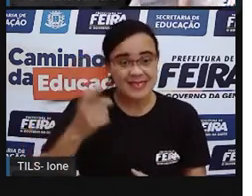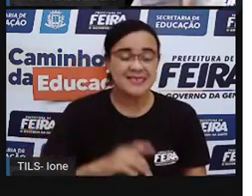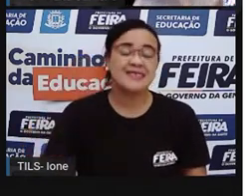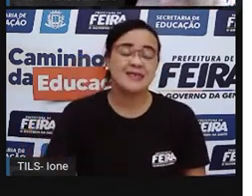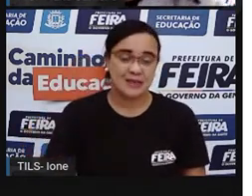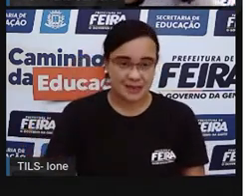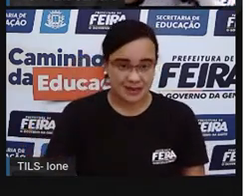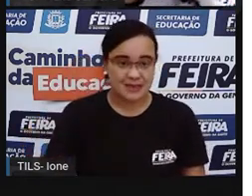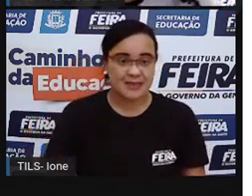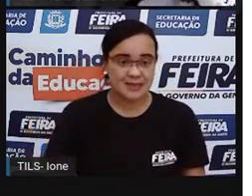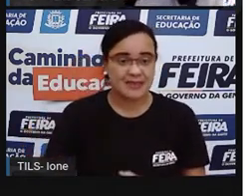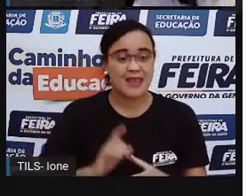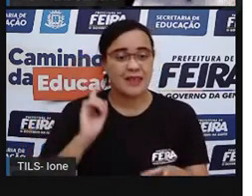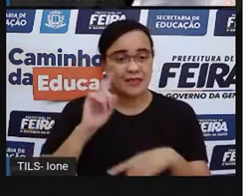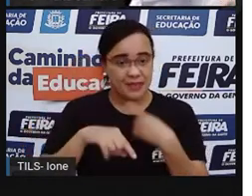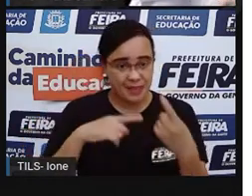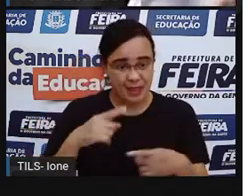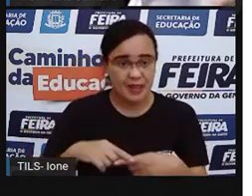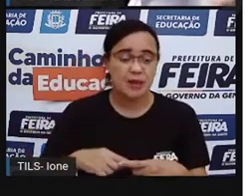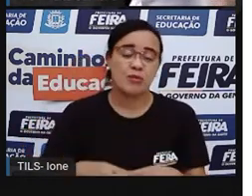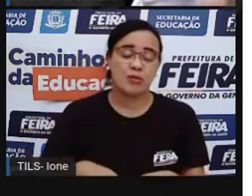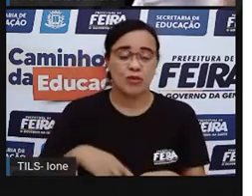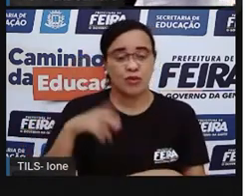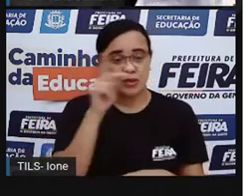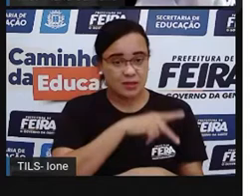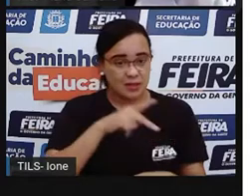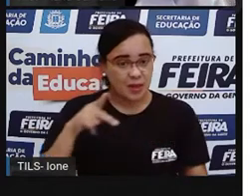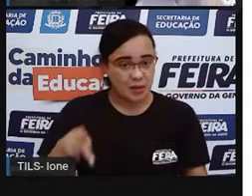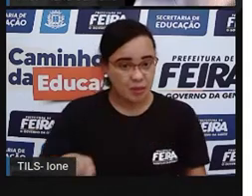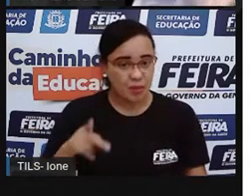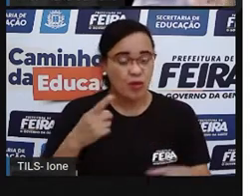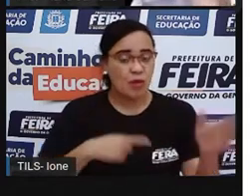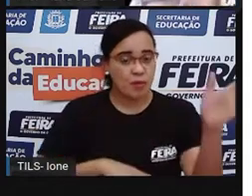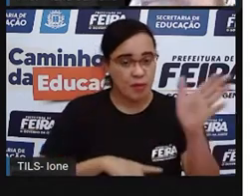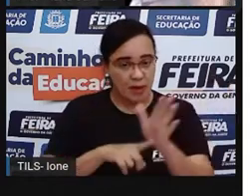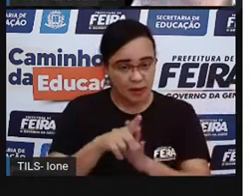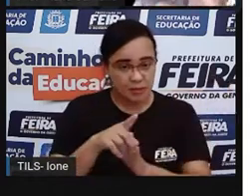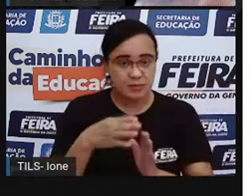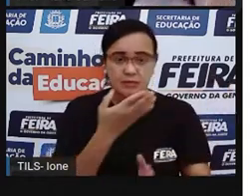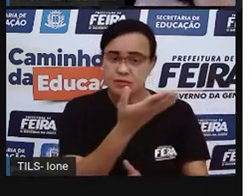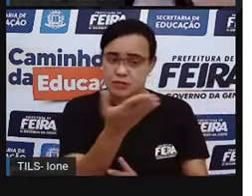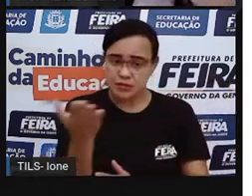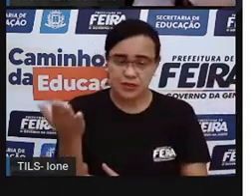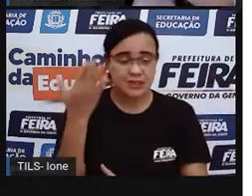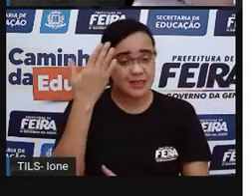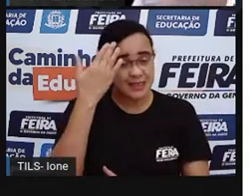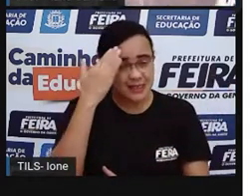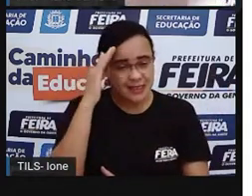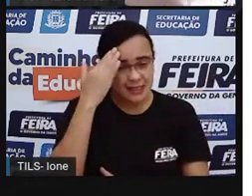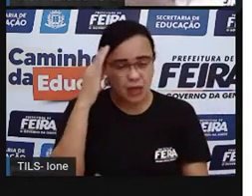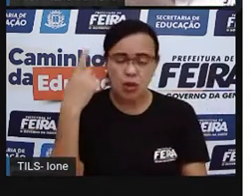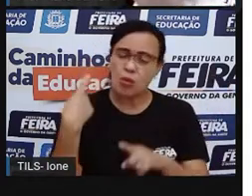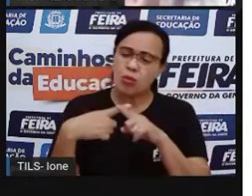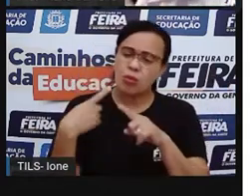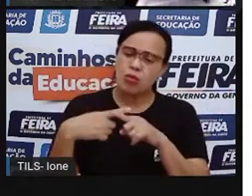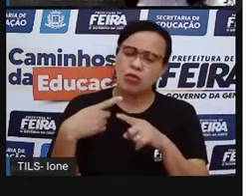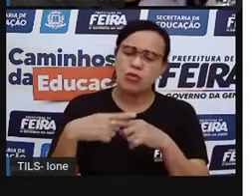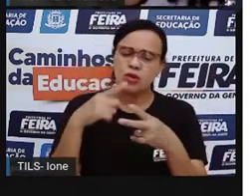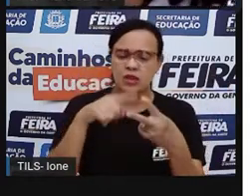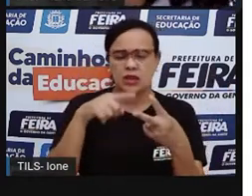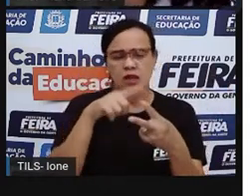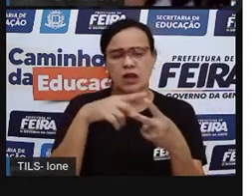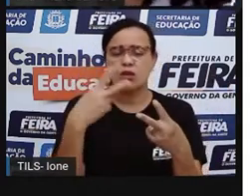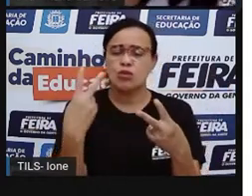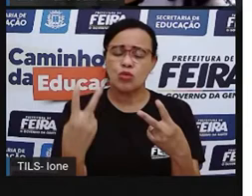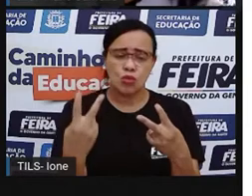pouco, a Pro vai voltar a fazer essa pergunta pra vocês, pra ver se vocês conseguiram entender porque tem essas duas mãos, uma maior e uma